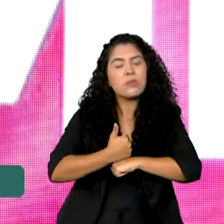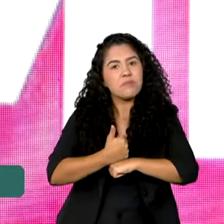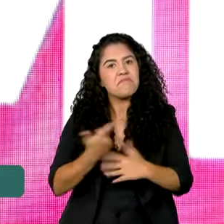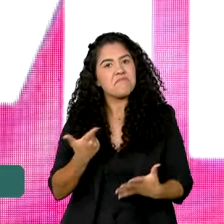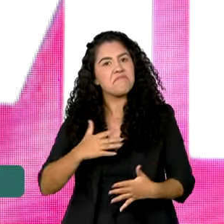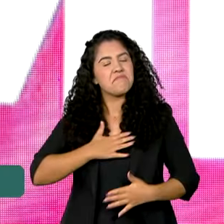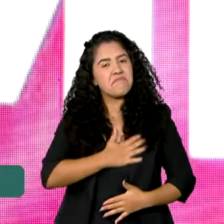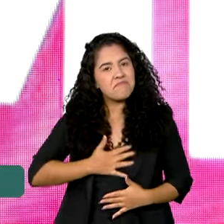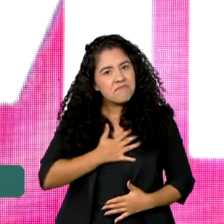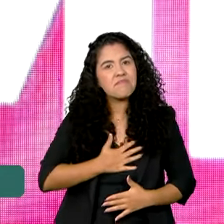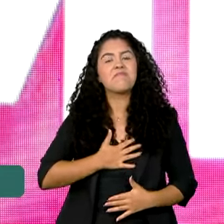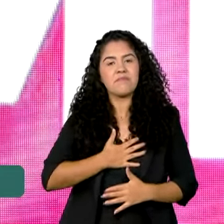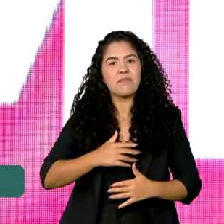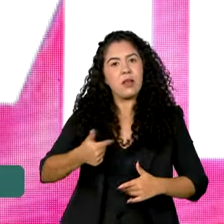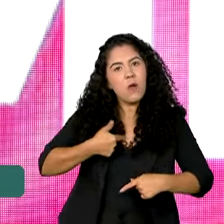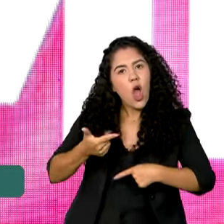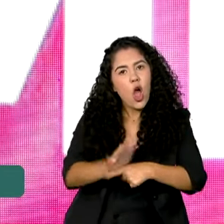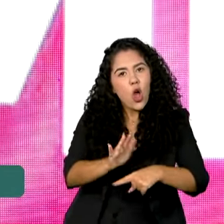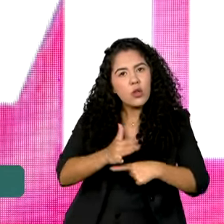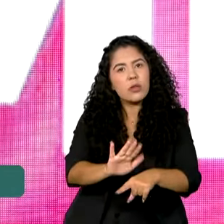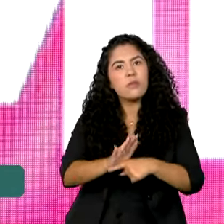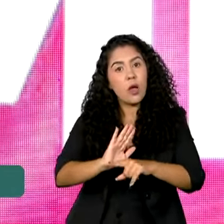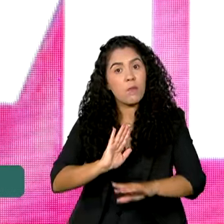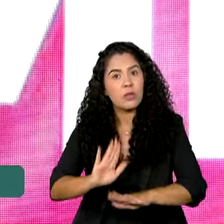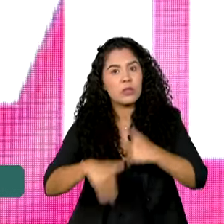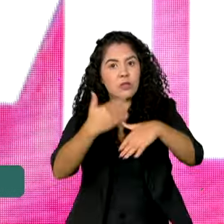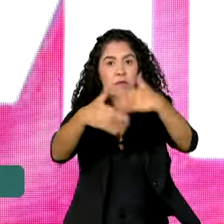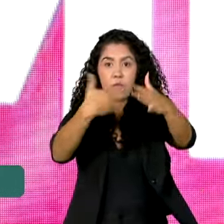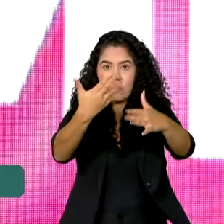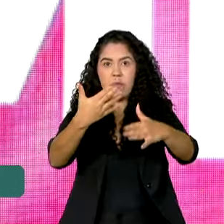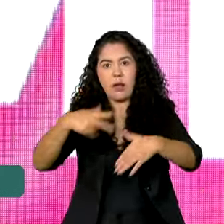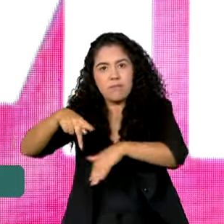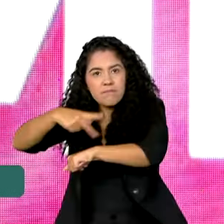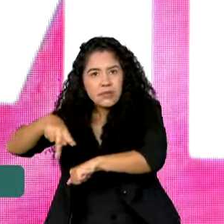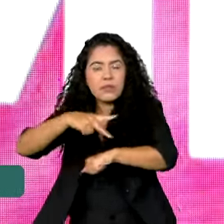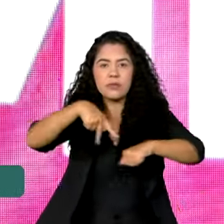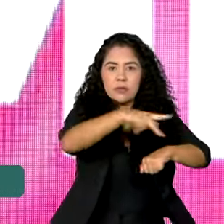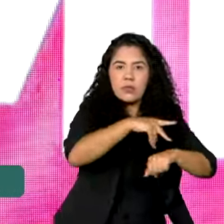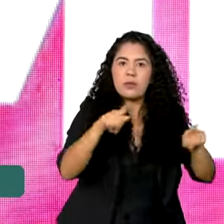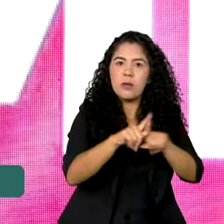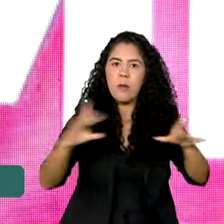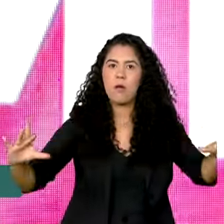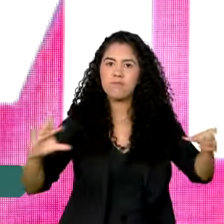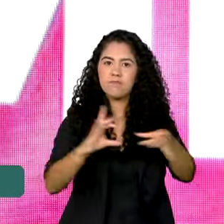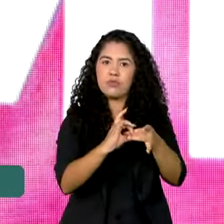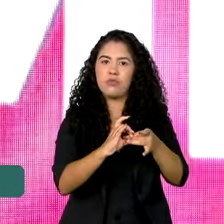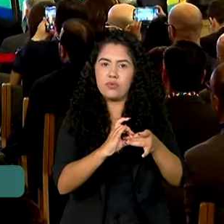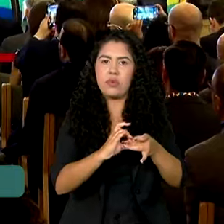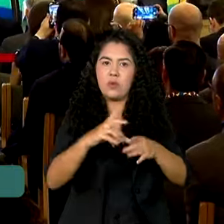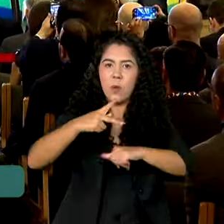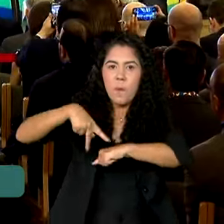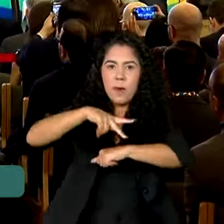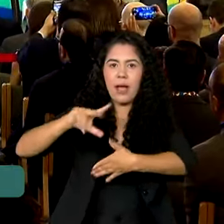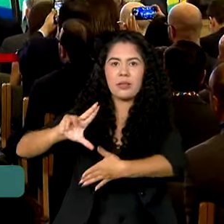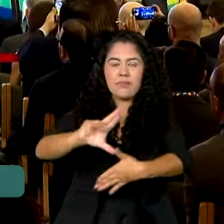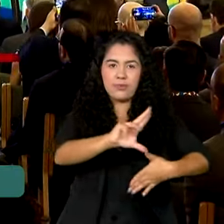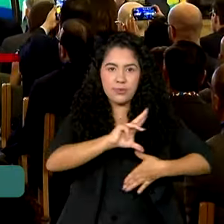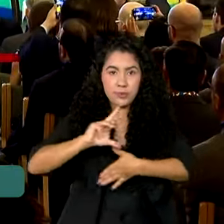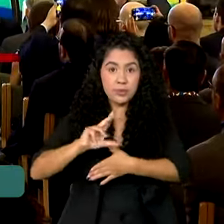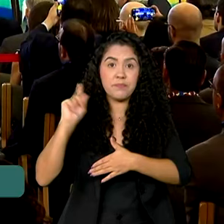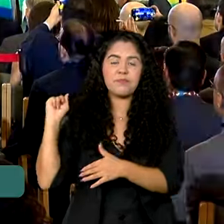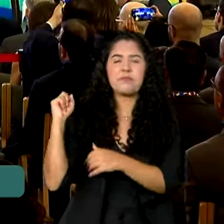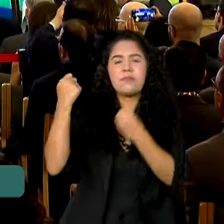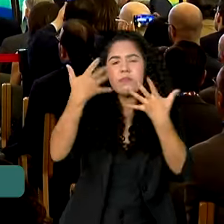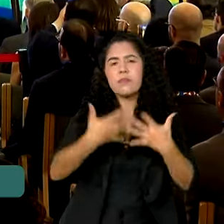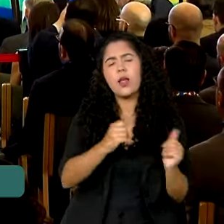contribuir para o desenvolvimento da aviação regional e a conectividade em outro país latino-americano. Durante o fórum, a